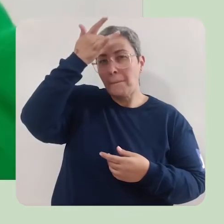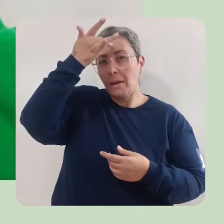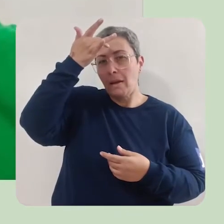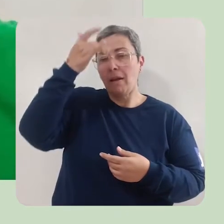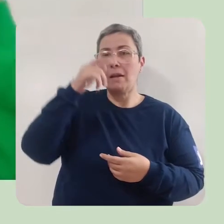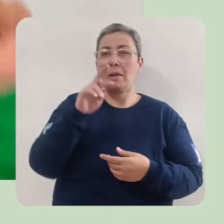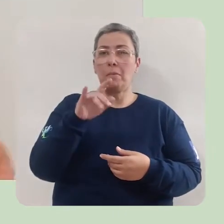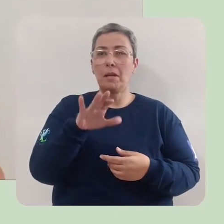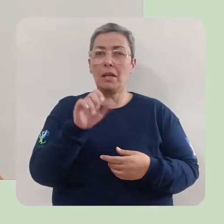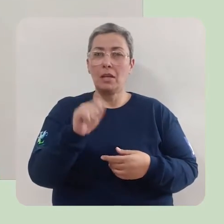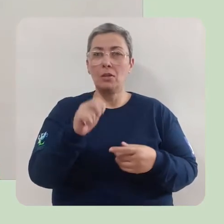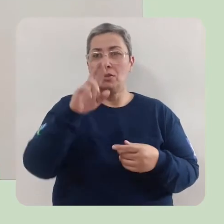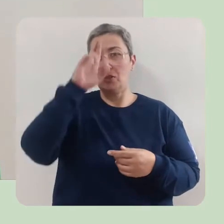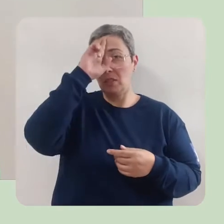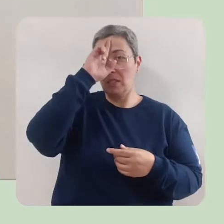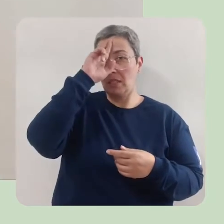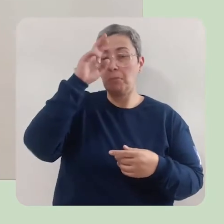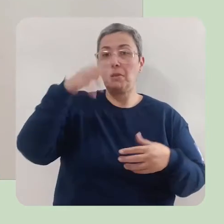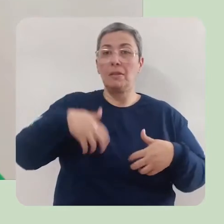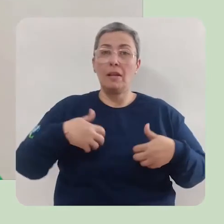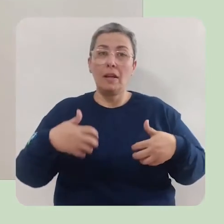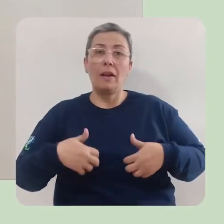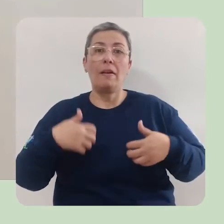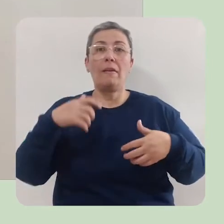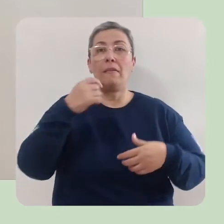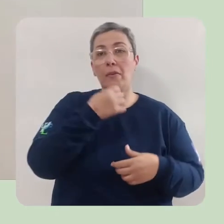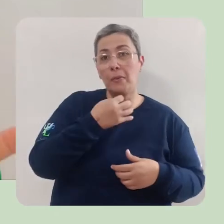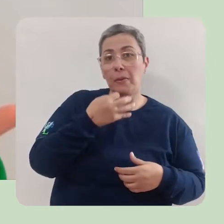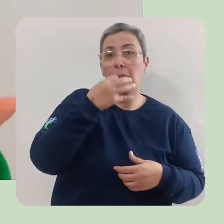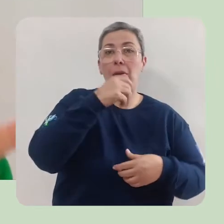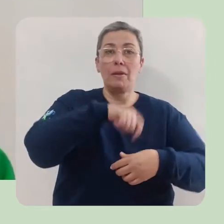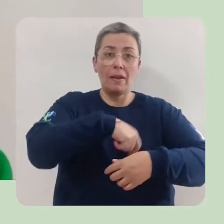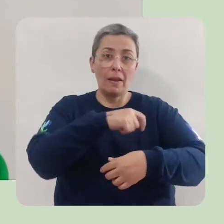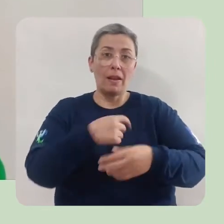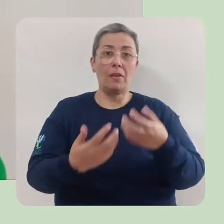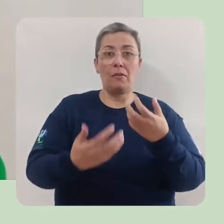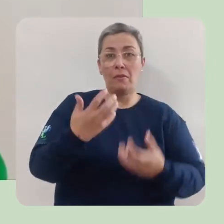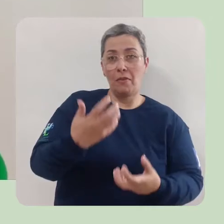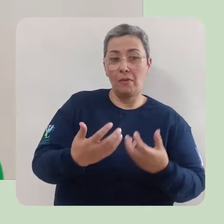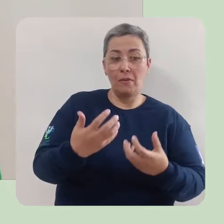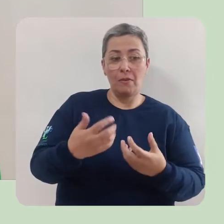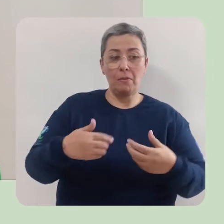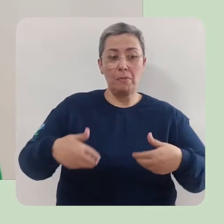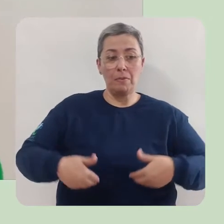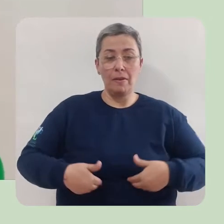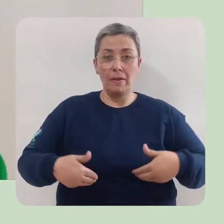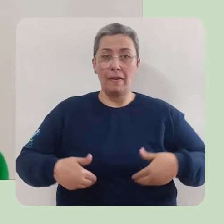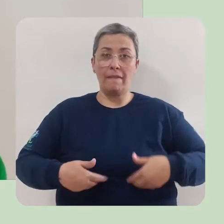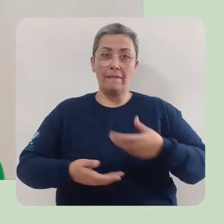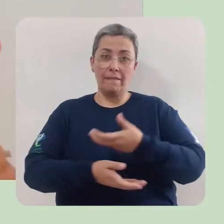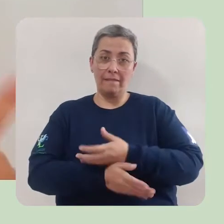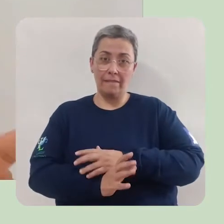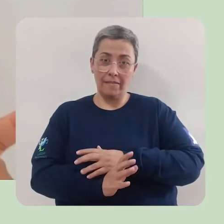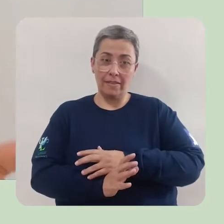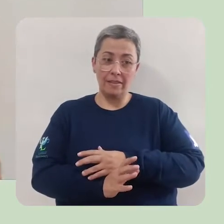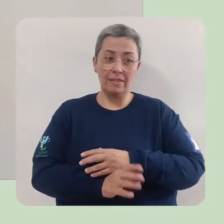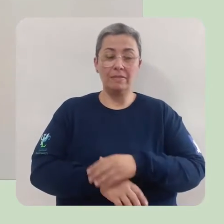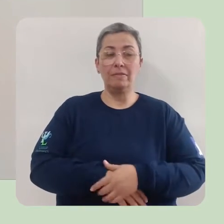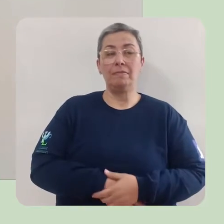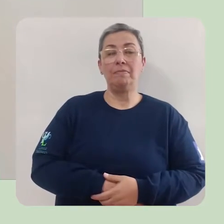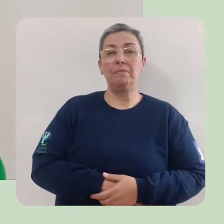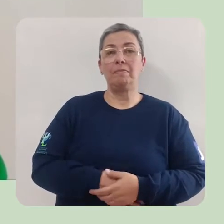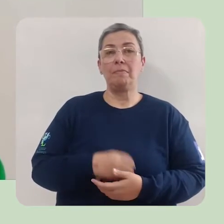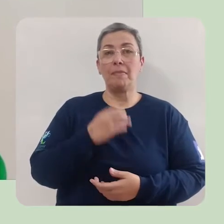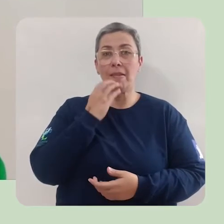memorizar essa parlenda? Meio-dia, macaco assobia. Panela no fogo,